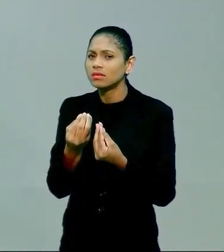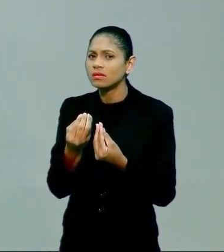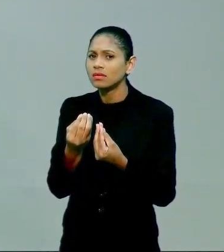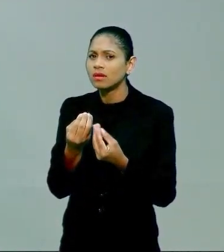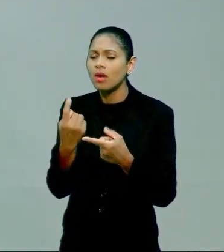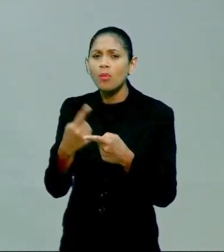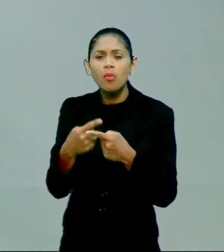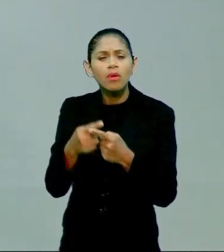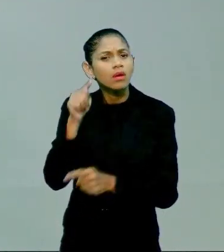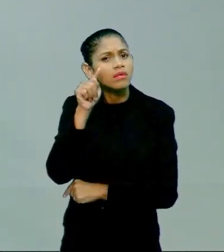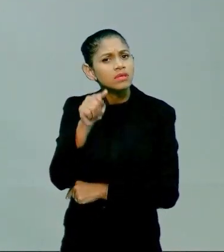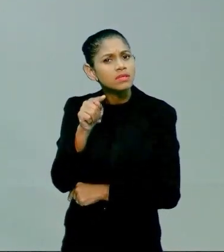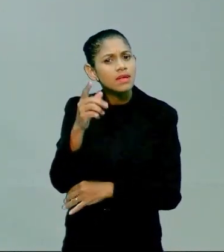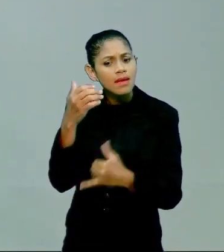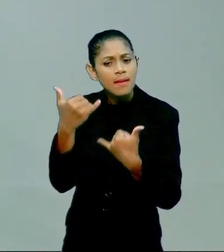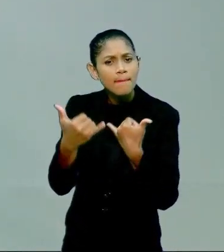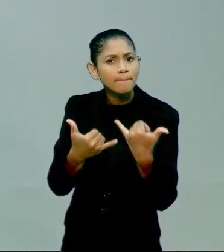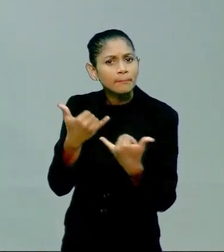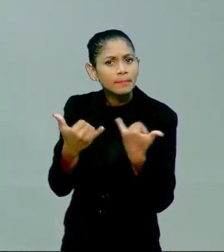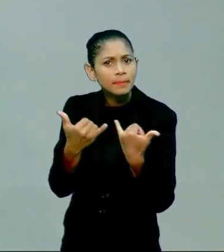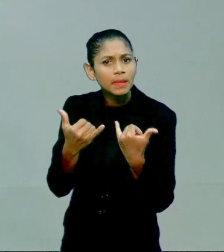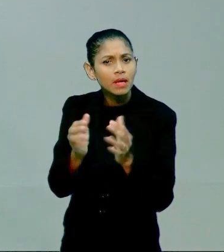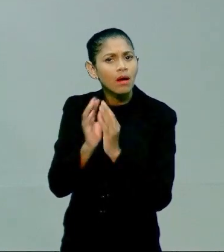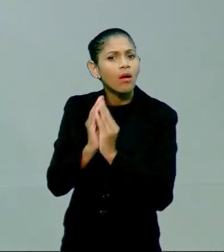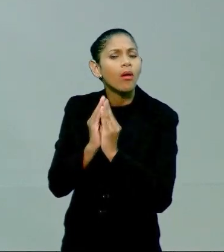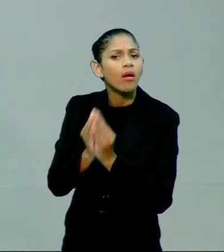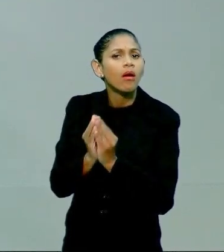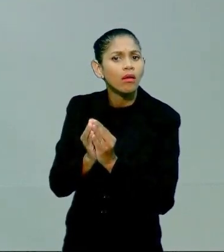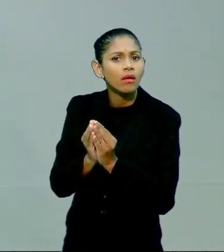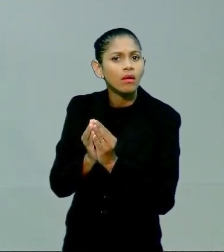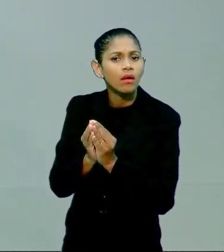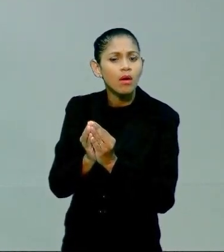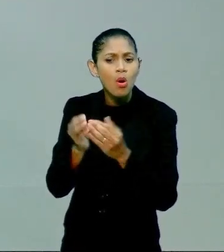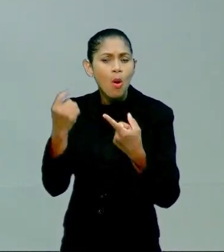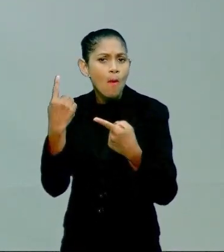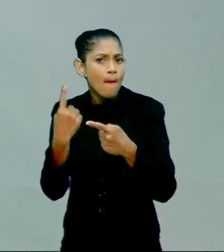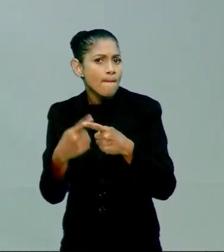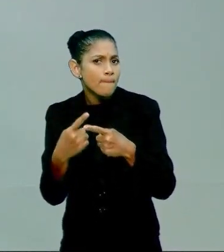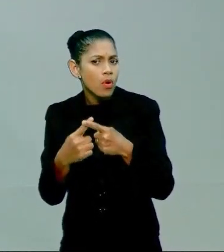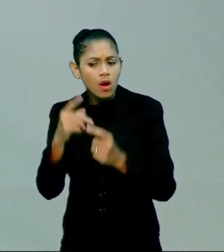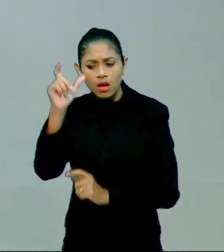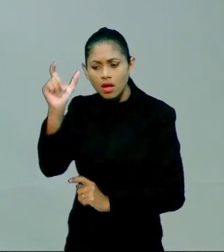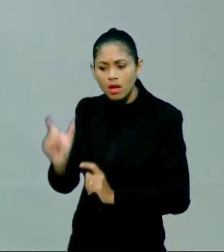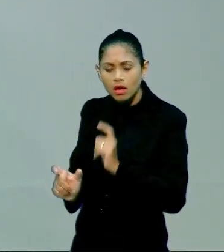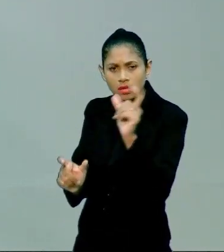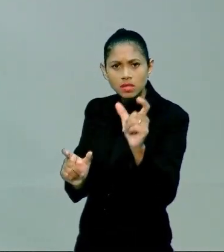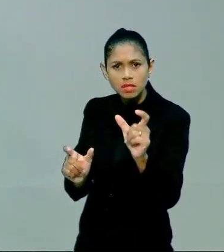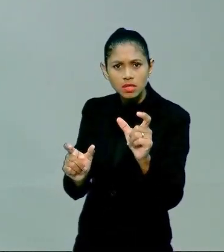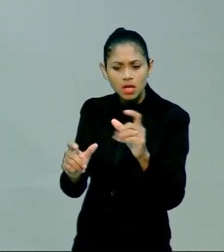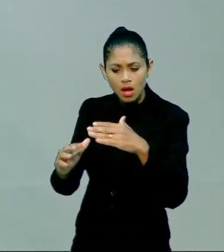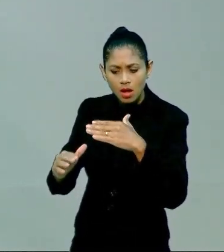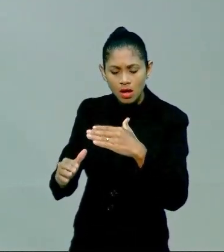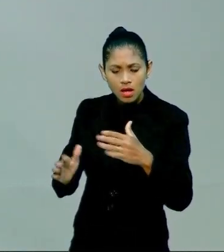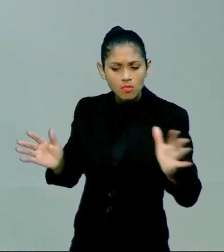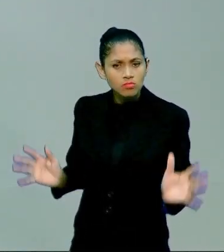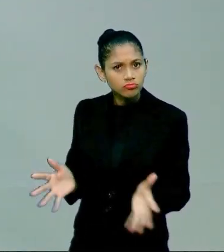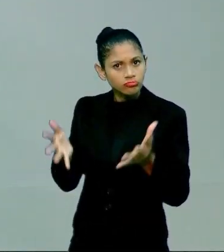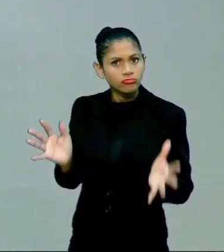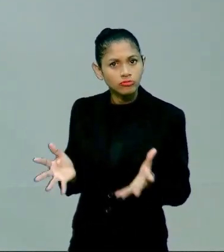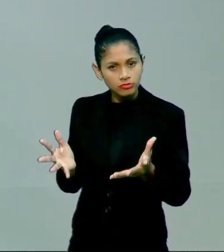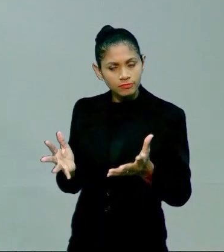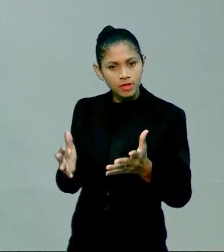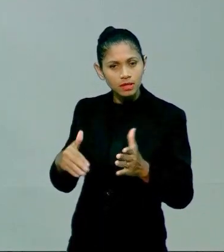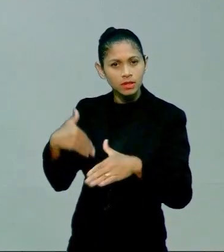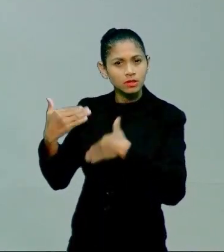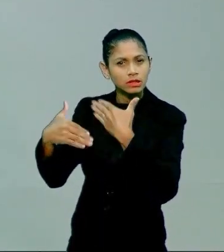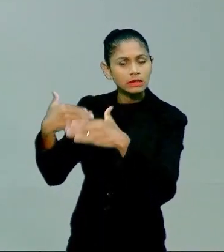brinca de boneca? Por que determinado indivíduo é estimulado a desenvolver determinada brincadeira? Qual é